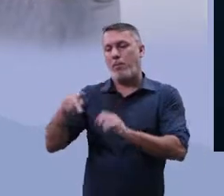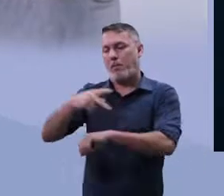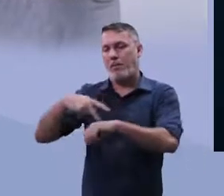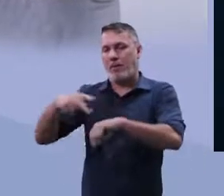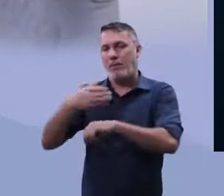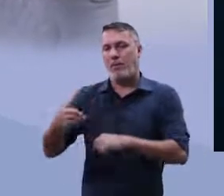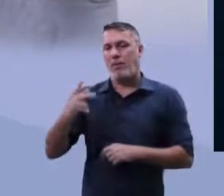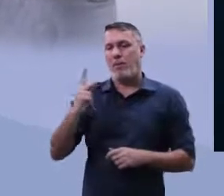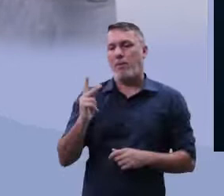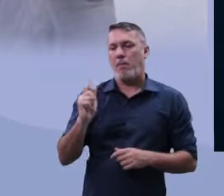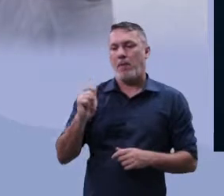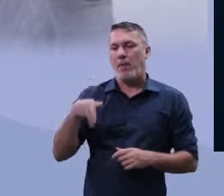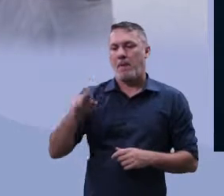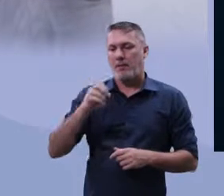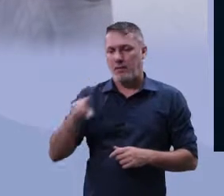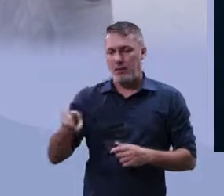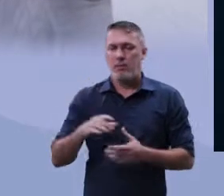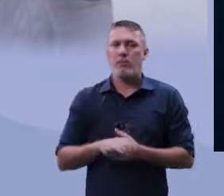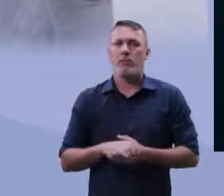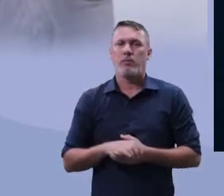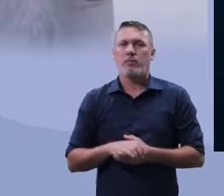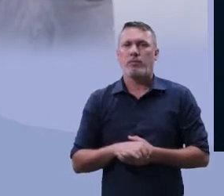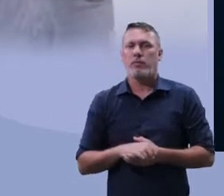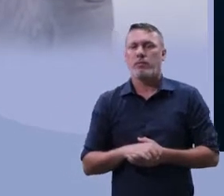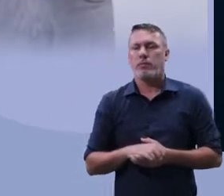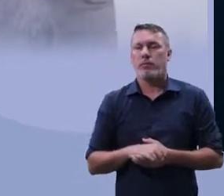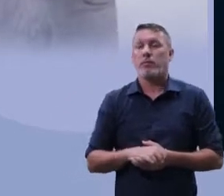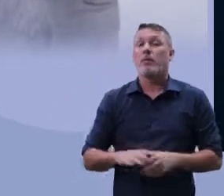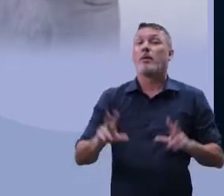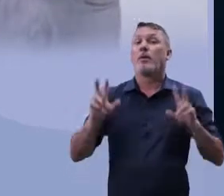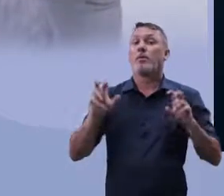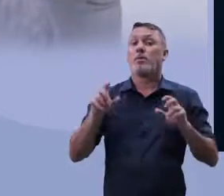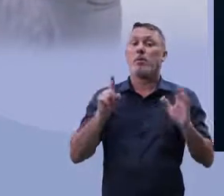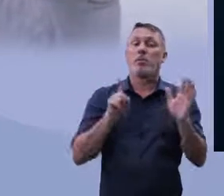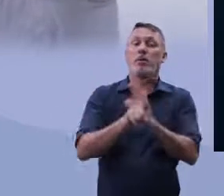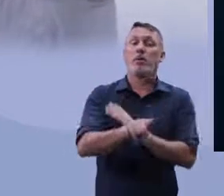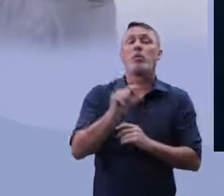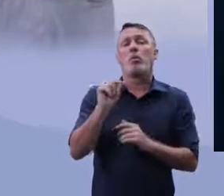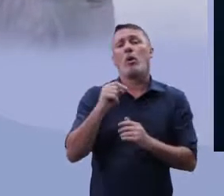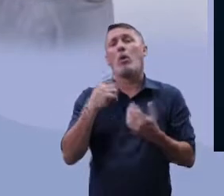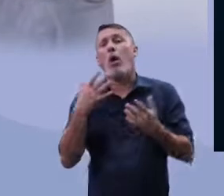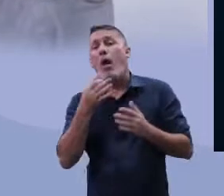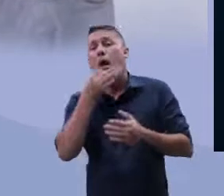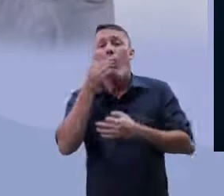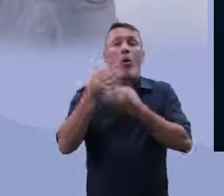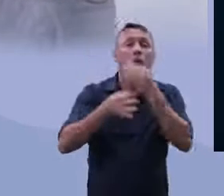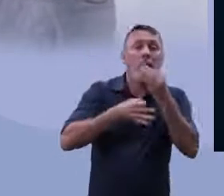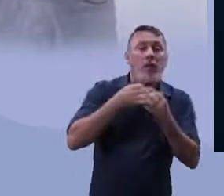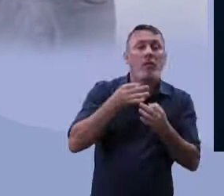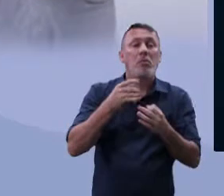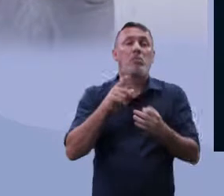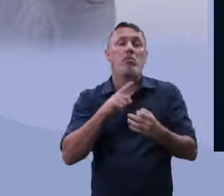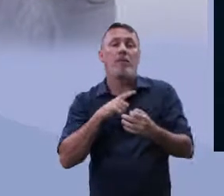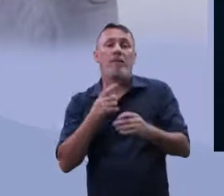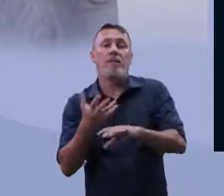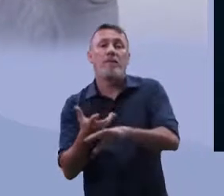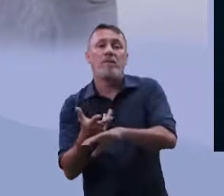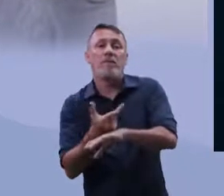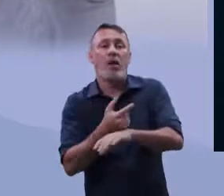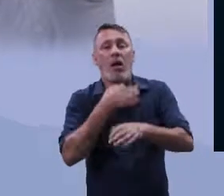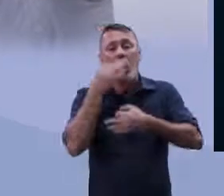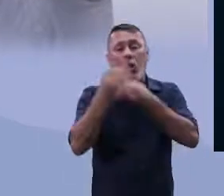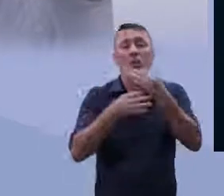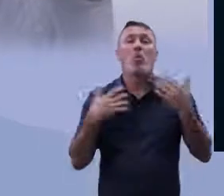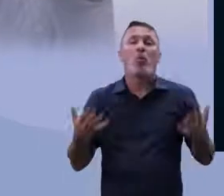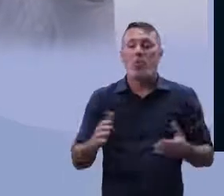Paquistão. E aí, sobre os argumentos que podemos dizer